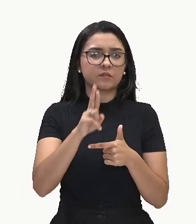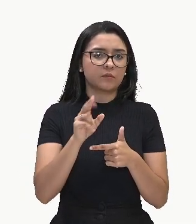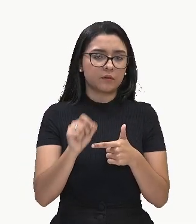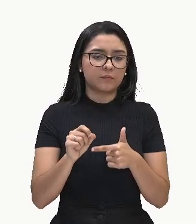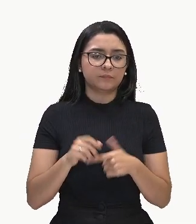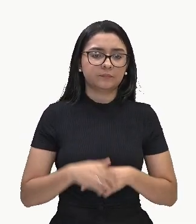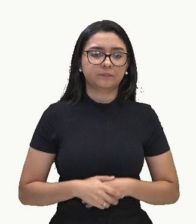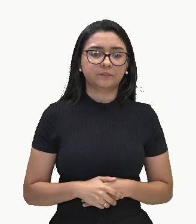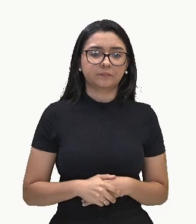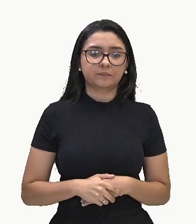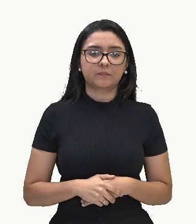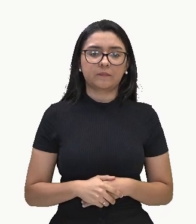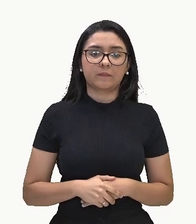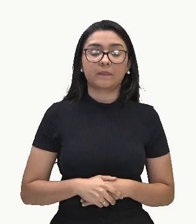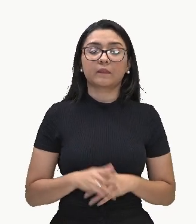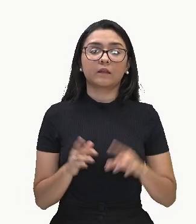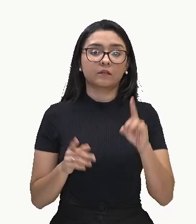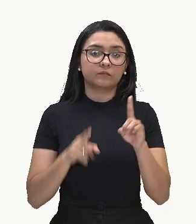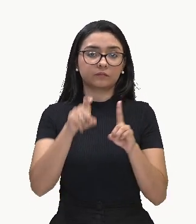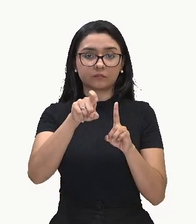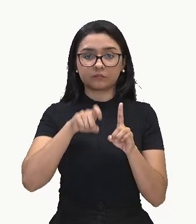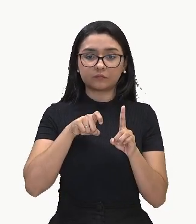D de X.